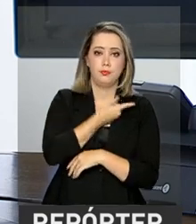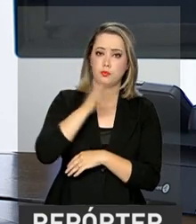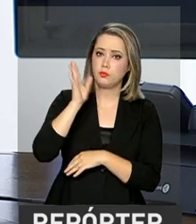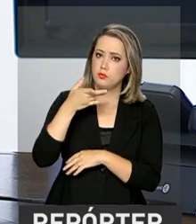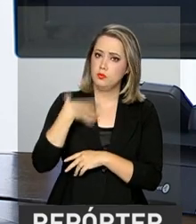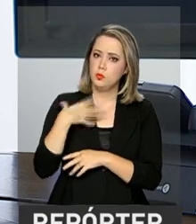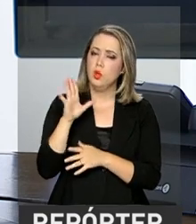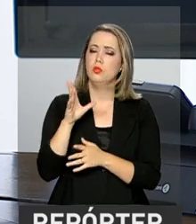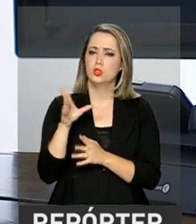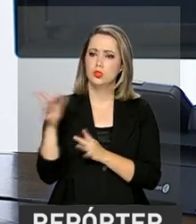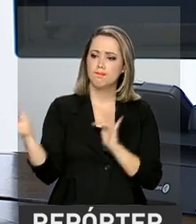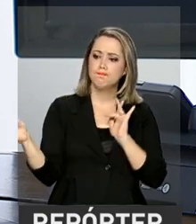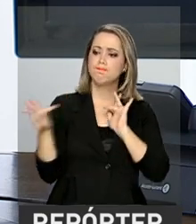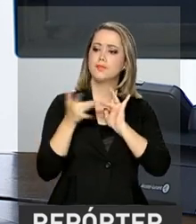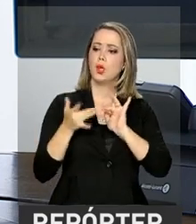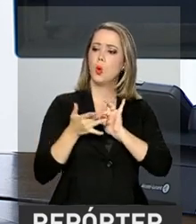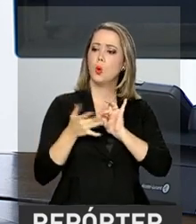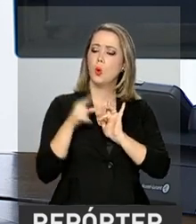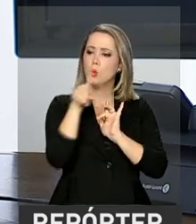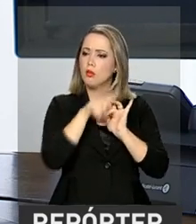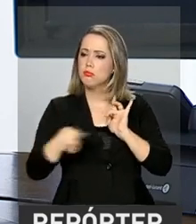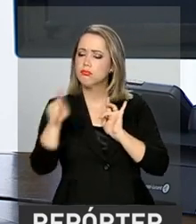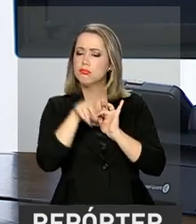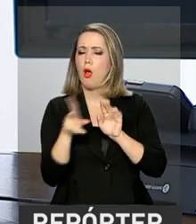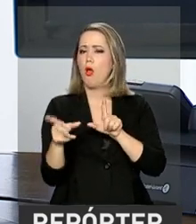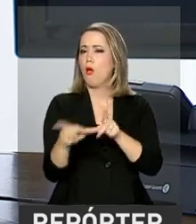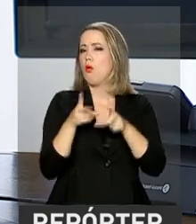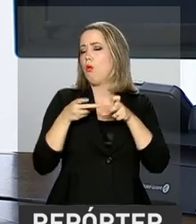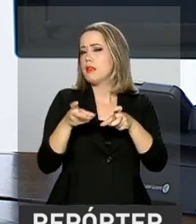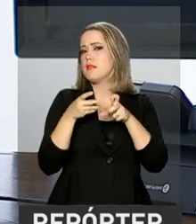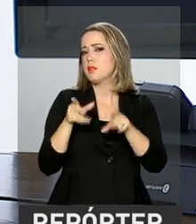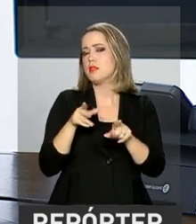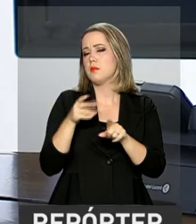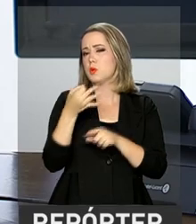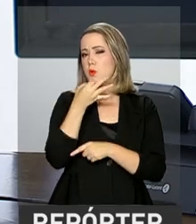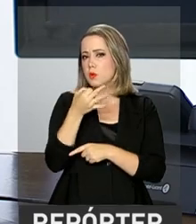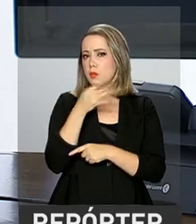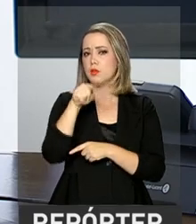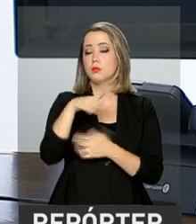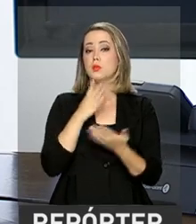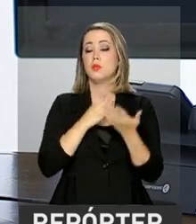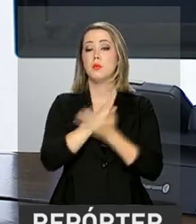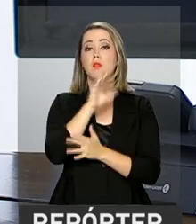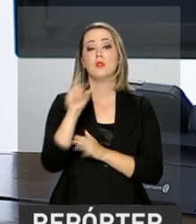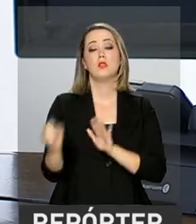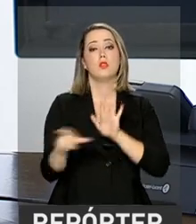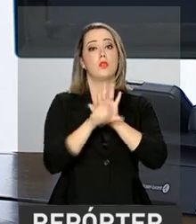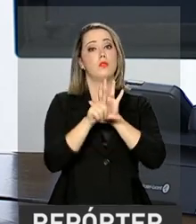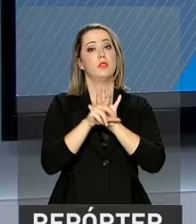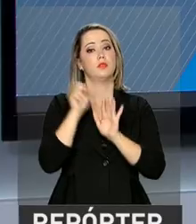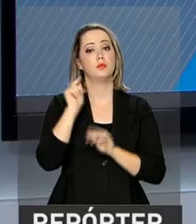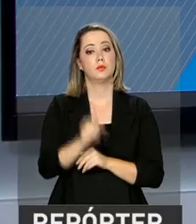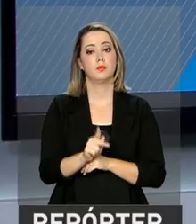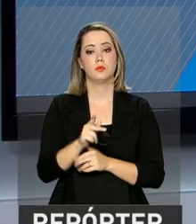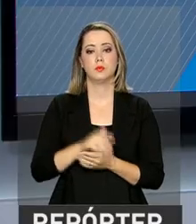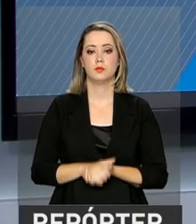adotamos estas observações para com vistas a aprovar a reforma da Previdência.